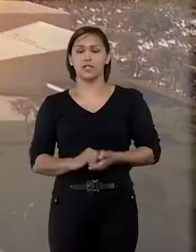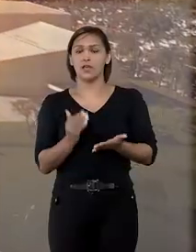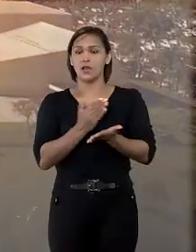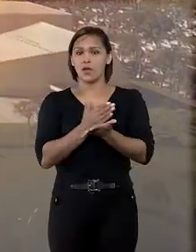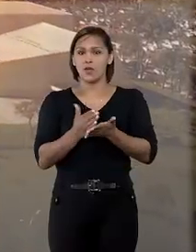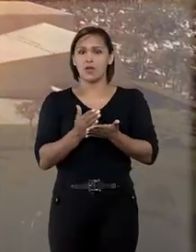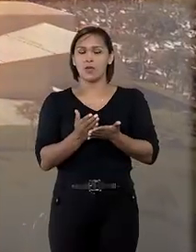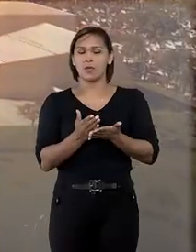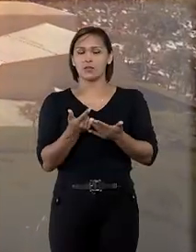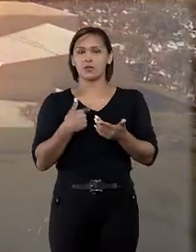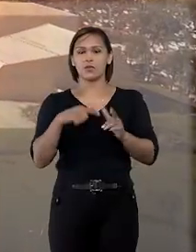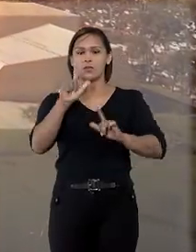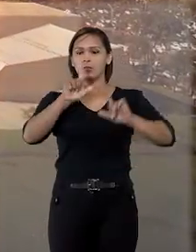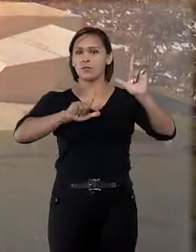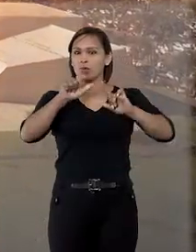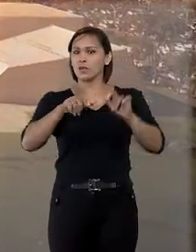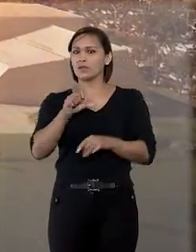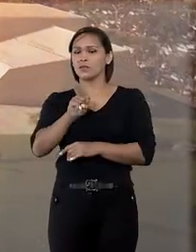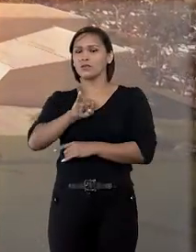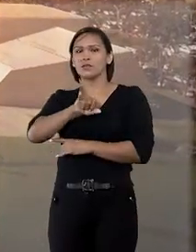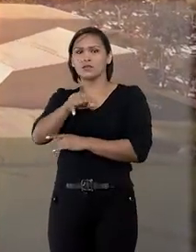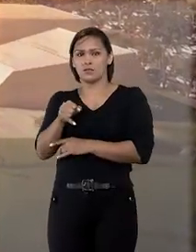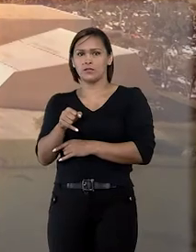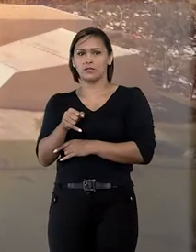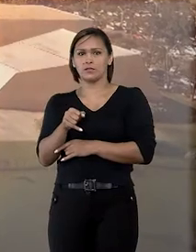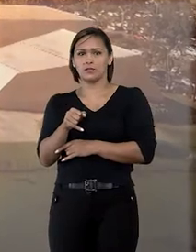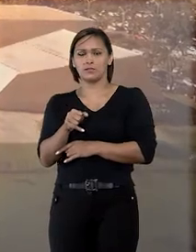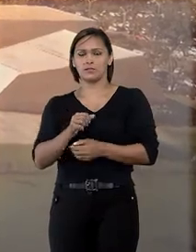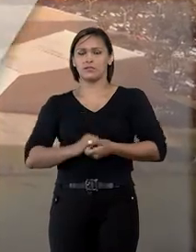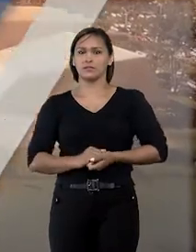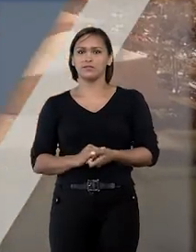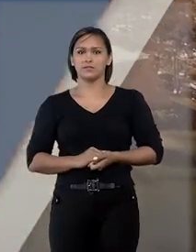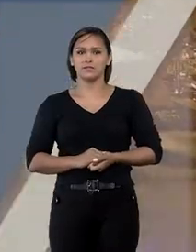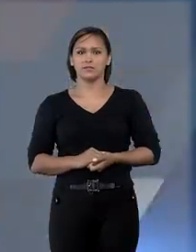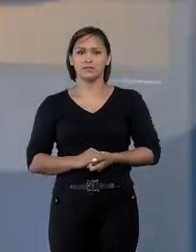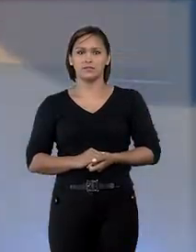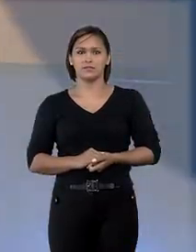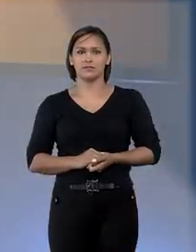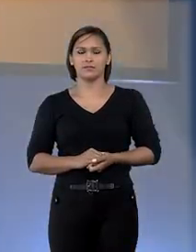Começa agora o programa do Superior Tribunal de Justiça.